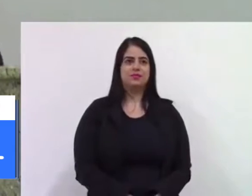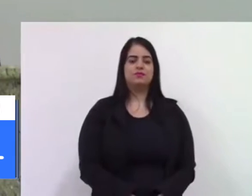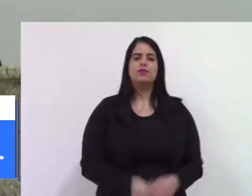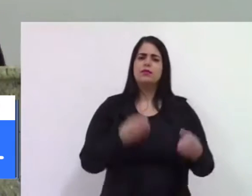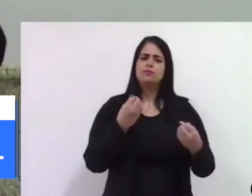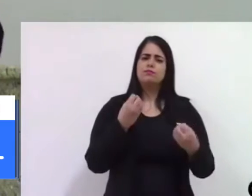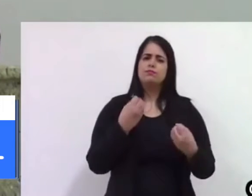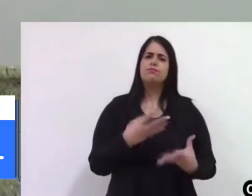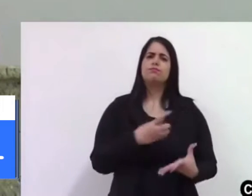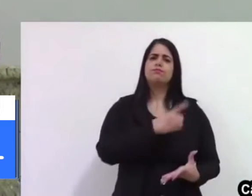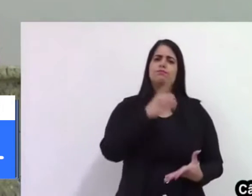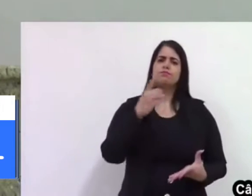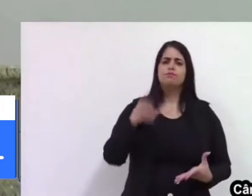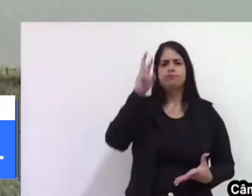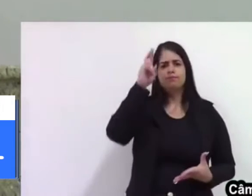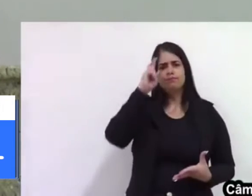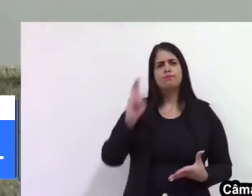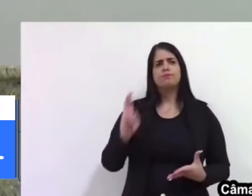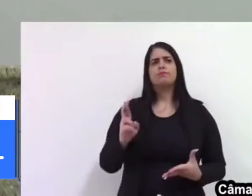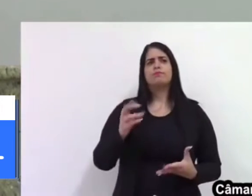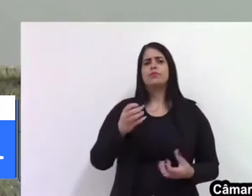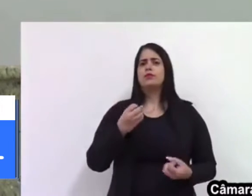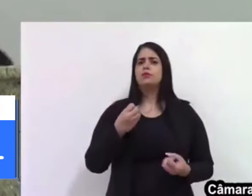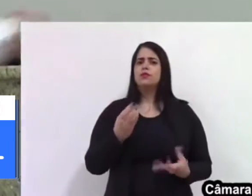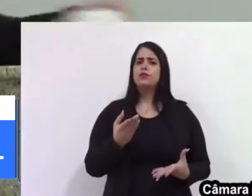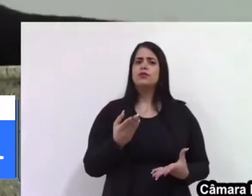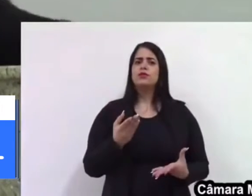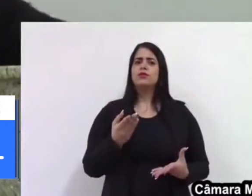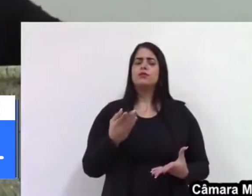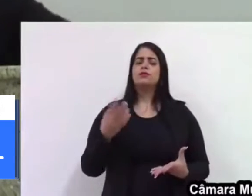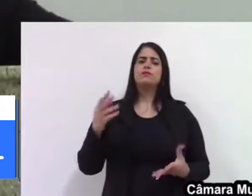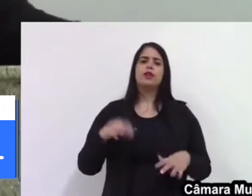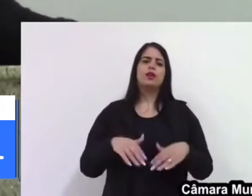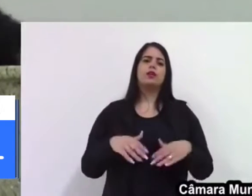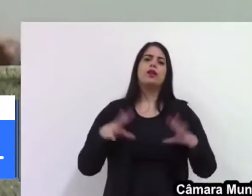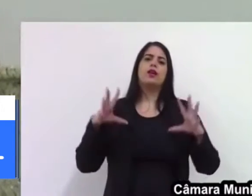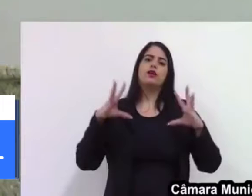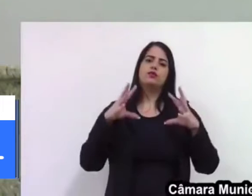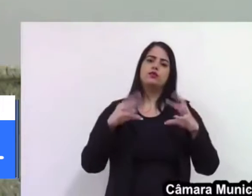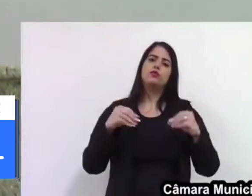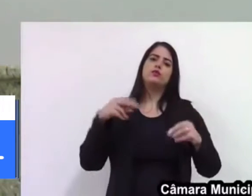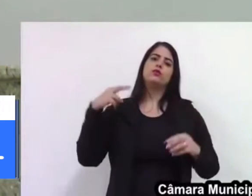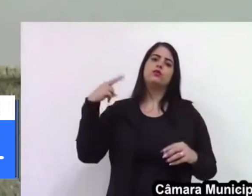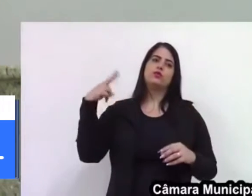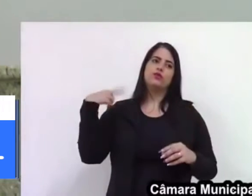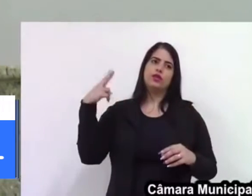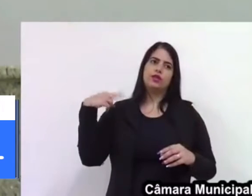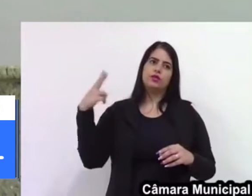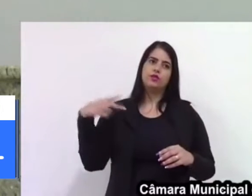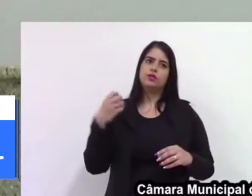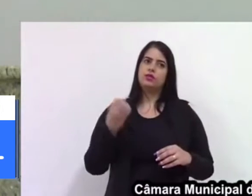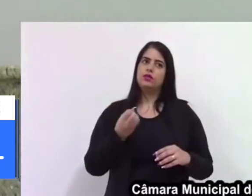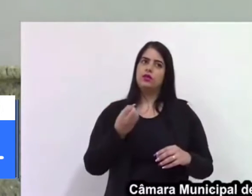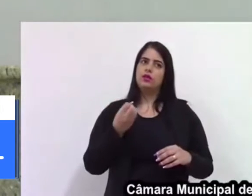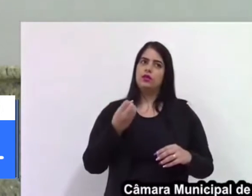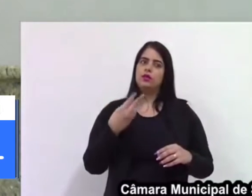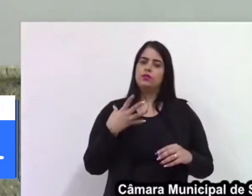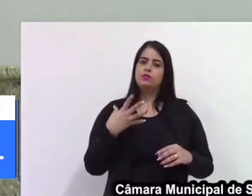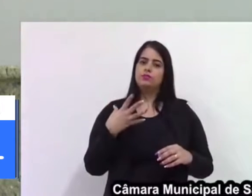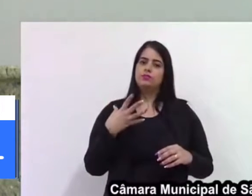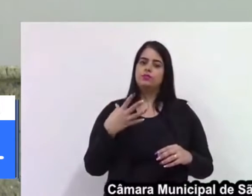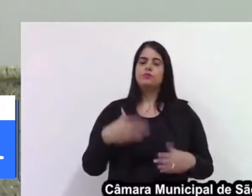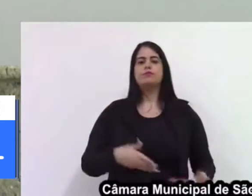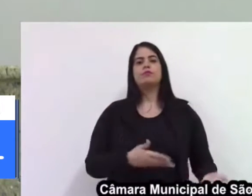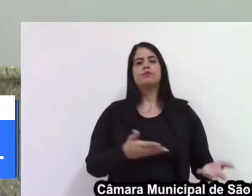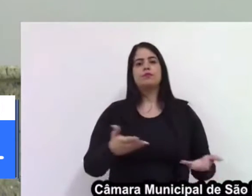Bom dia, senhor presidente, bom dia, caros colegas vereadores, bom dia, vereadora, bom dia a todos que estão me ouvindo através